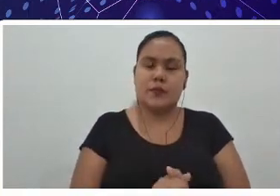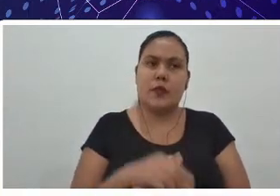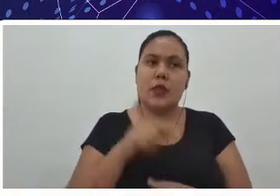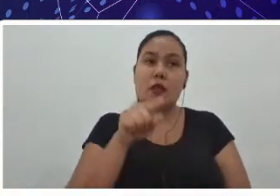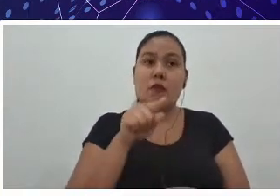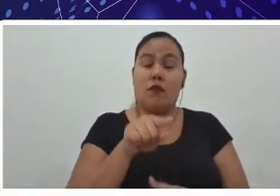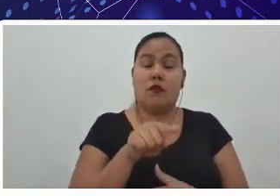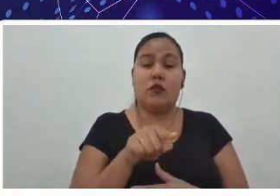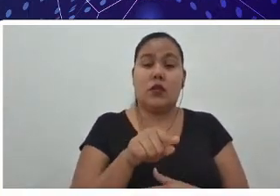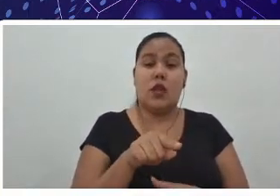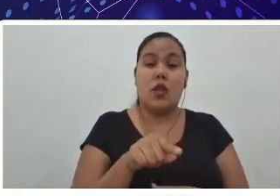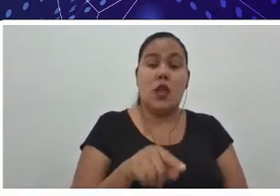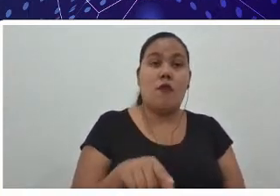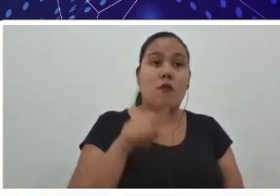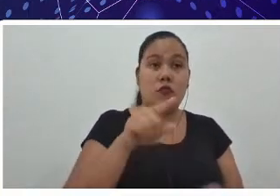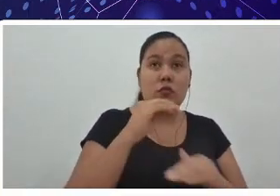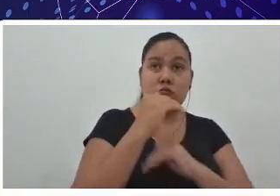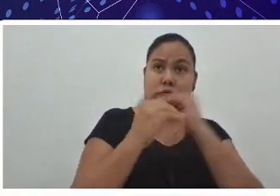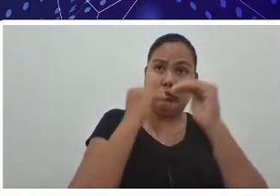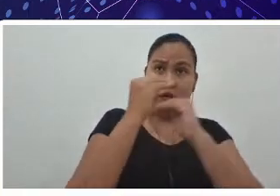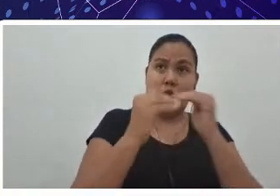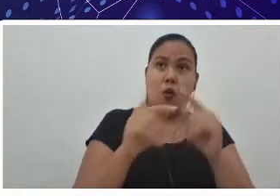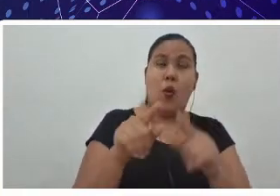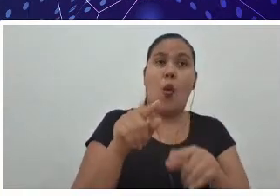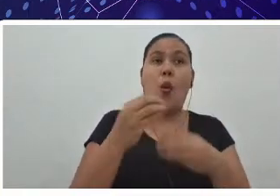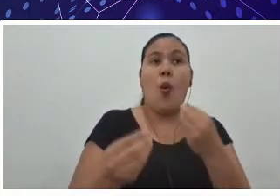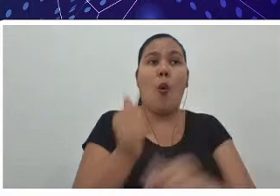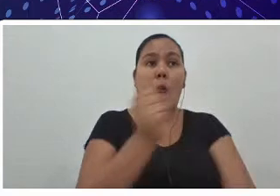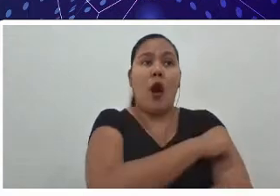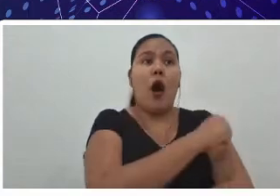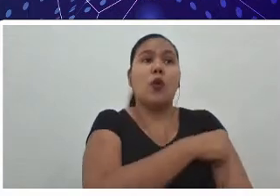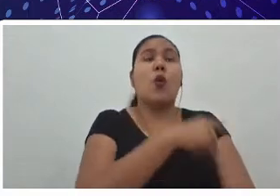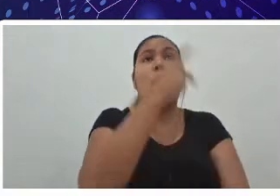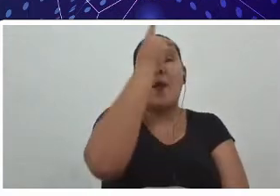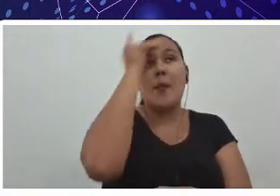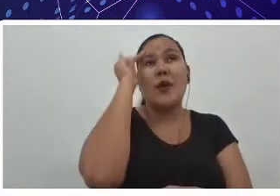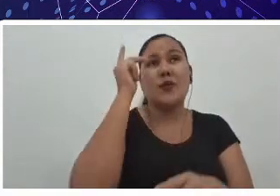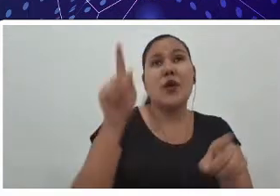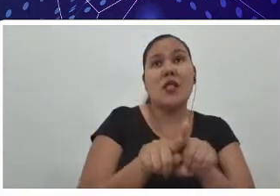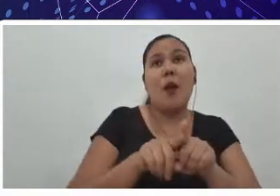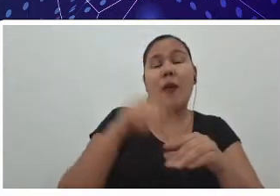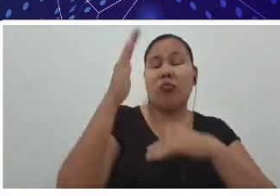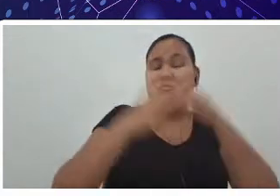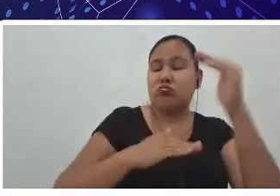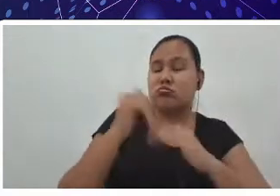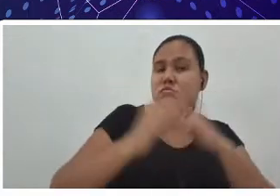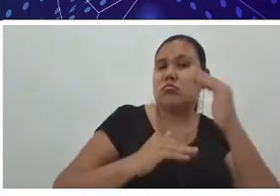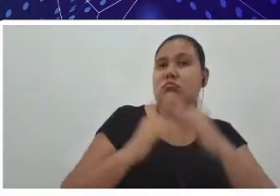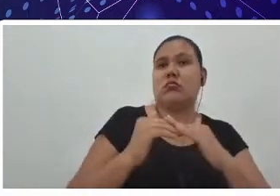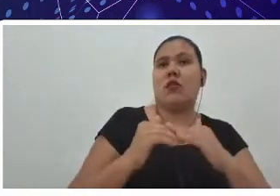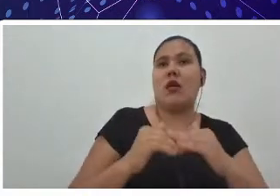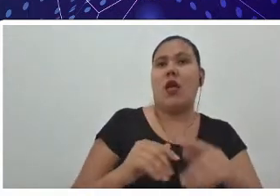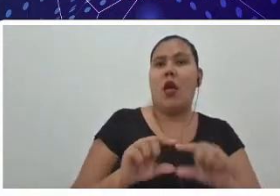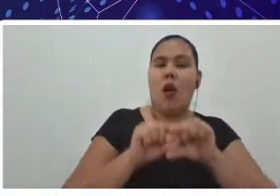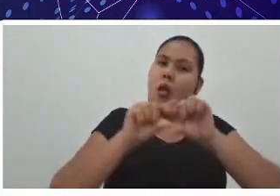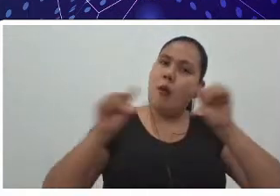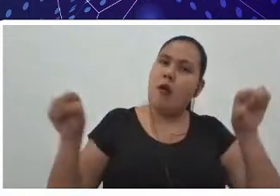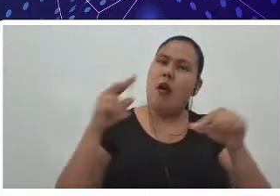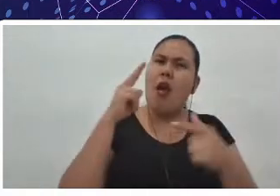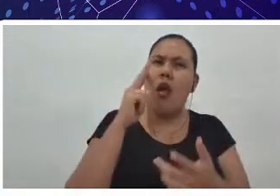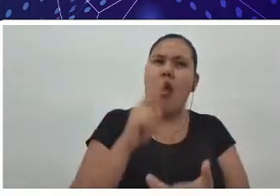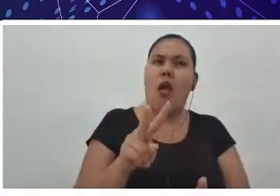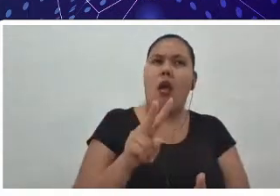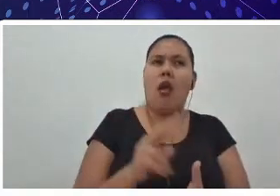para você se desenvolver como aluno, como pessoa, como profissional, porque é uma frase que eu vi que a